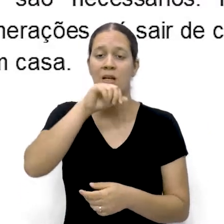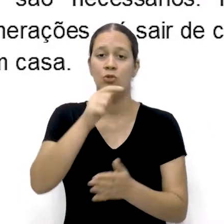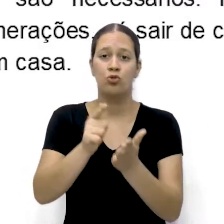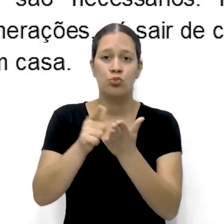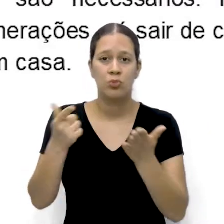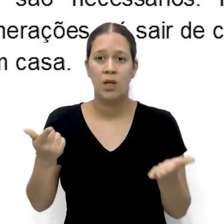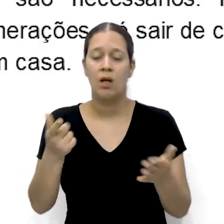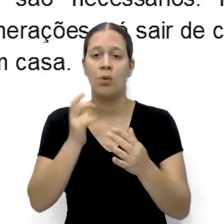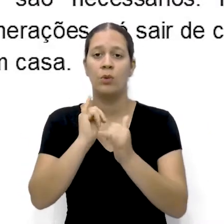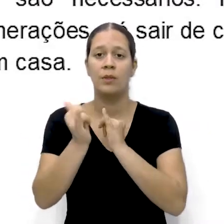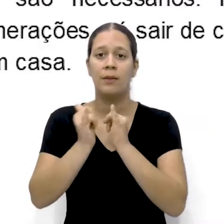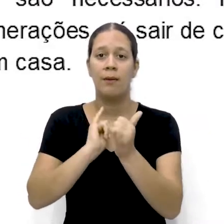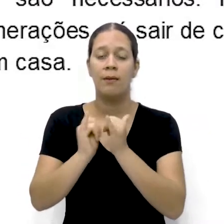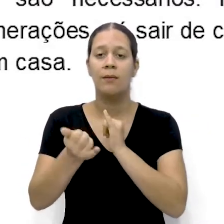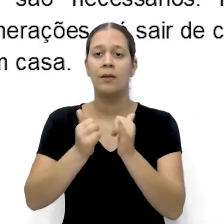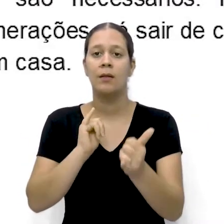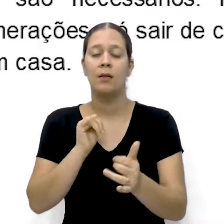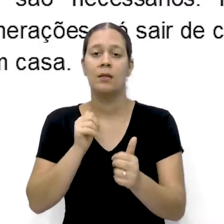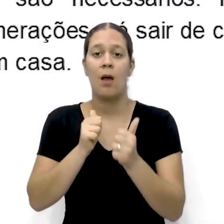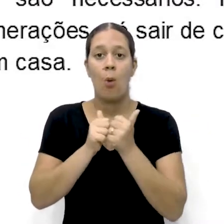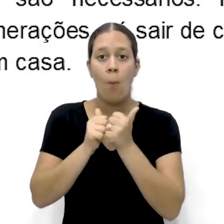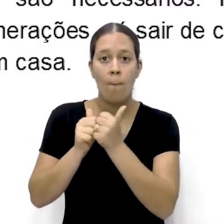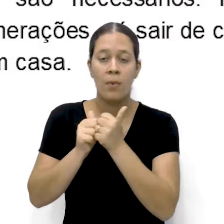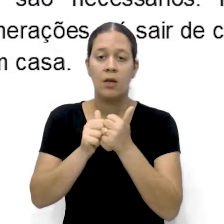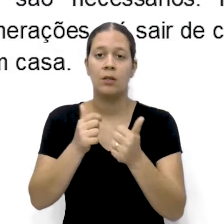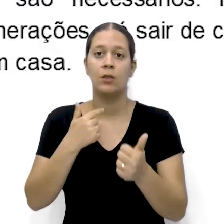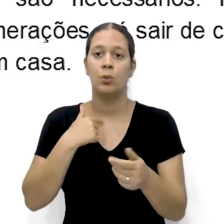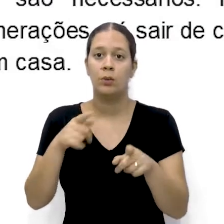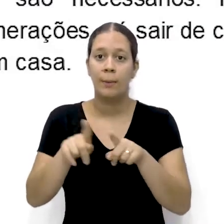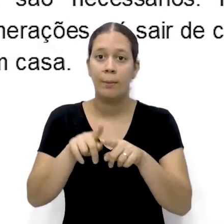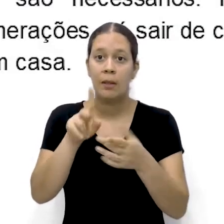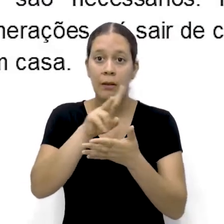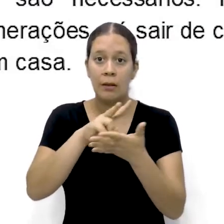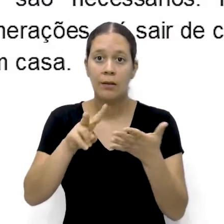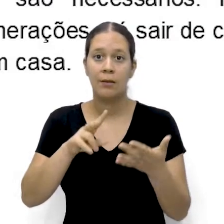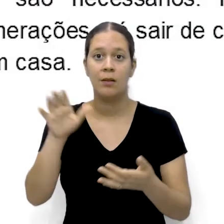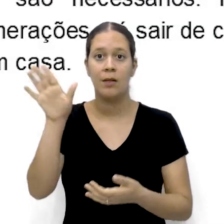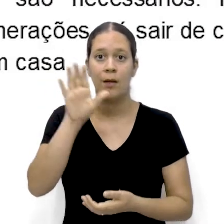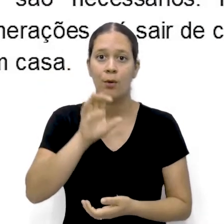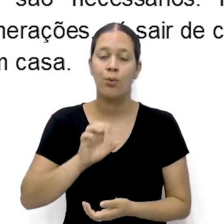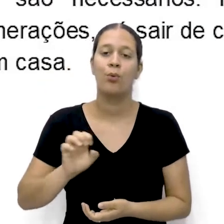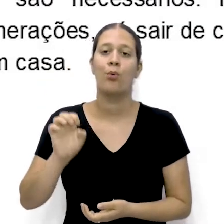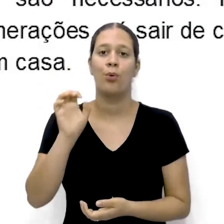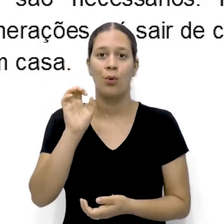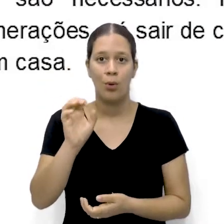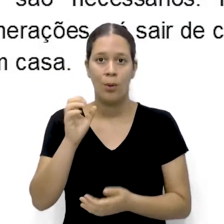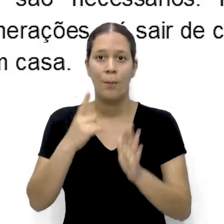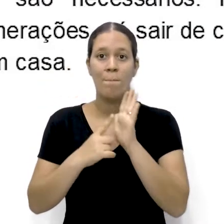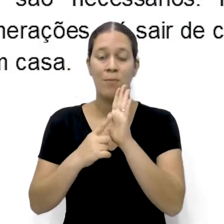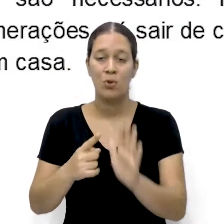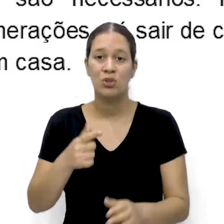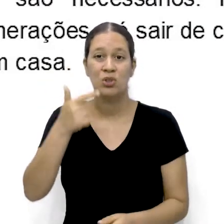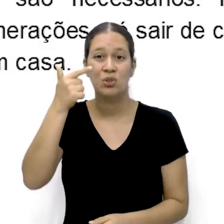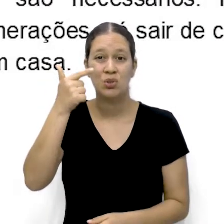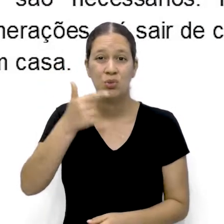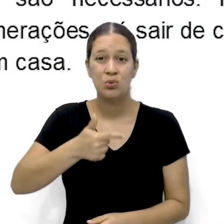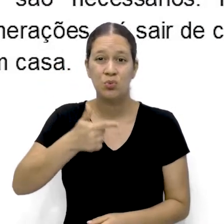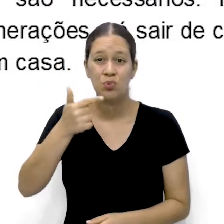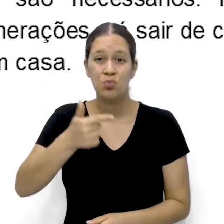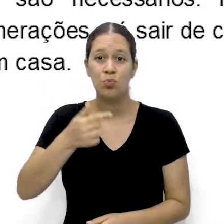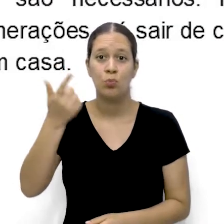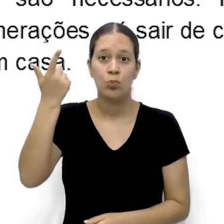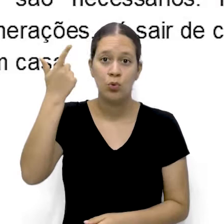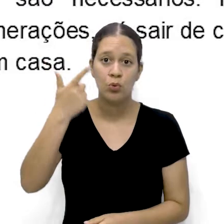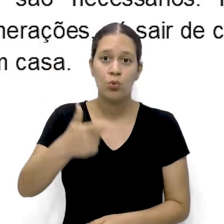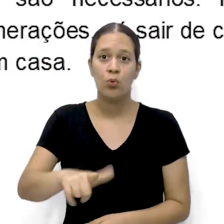internet Ele disse e eu também li Que na Europa tudo indica que está tendo uma segunda onda de contaminação